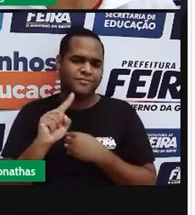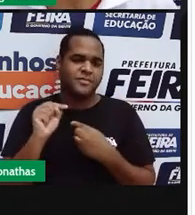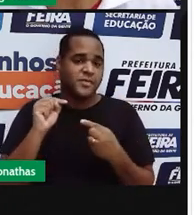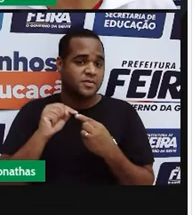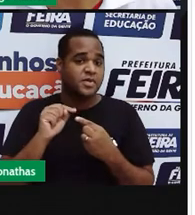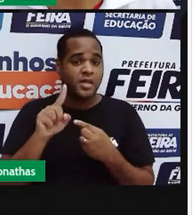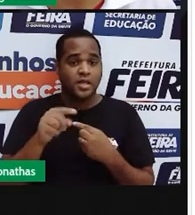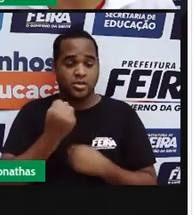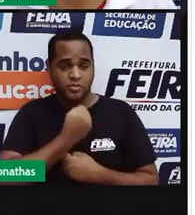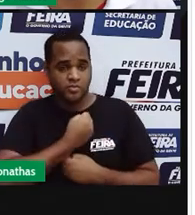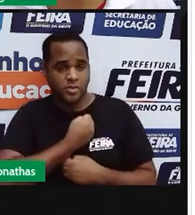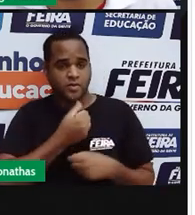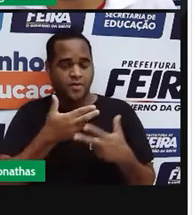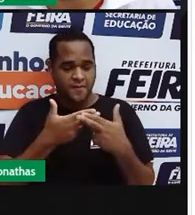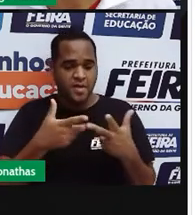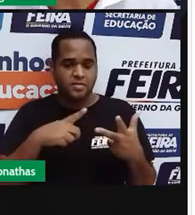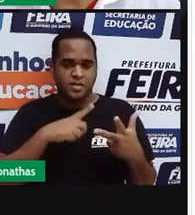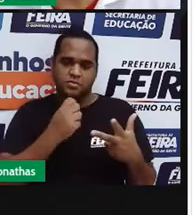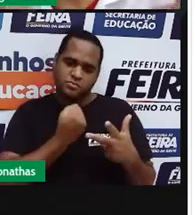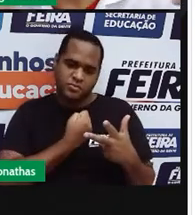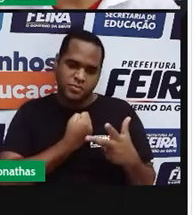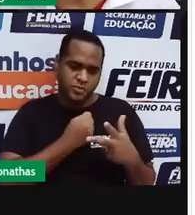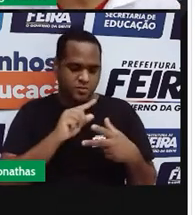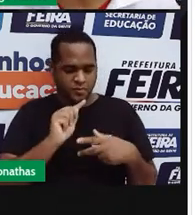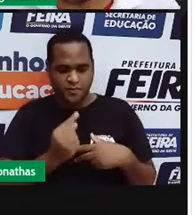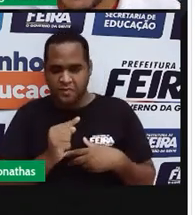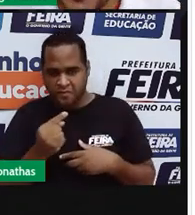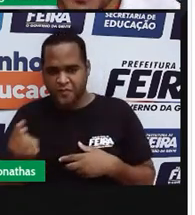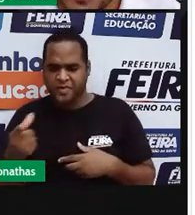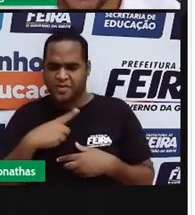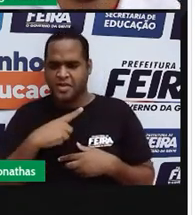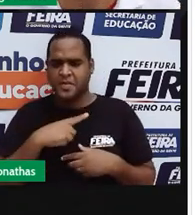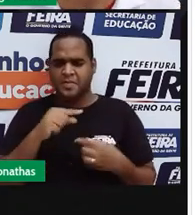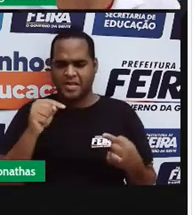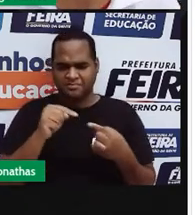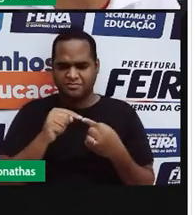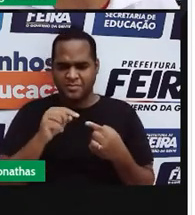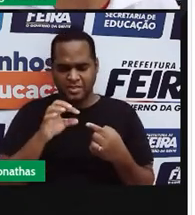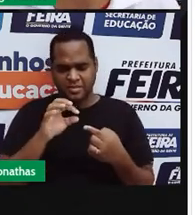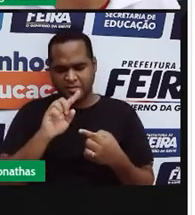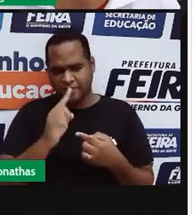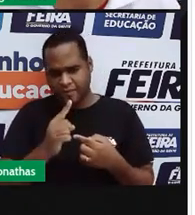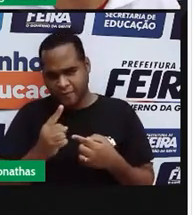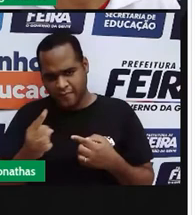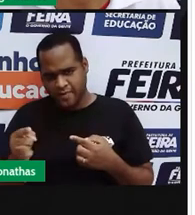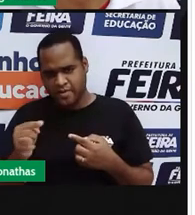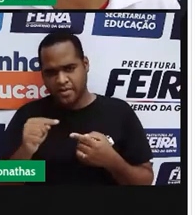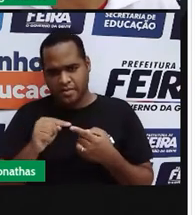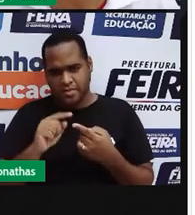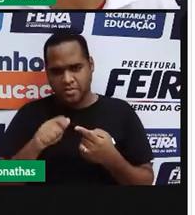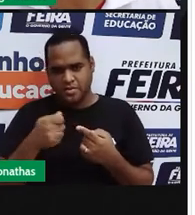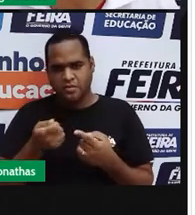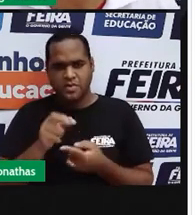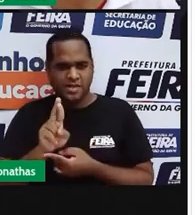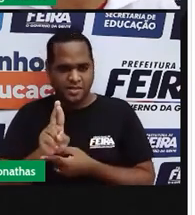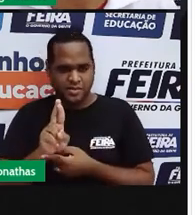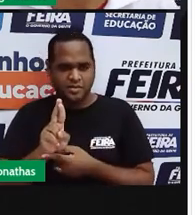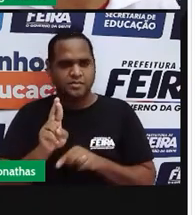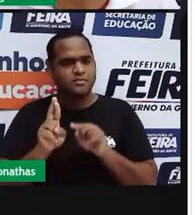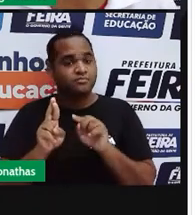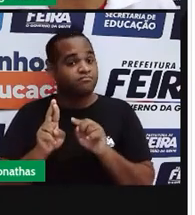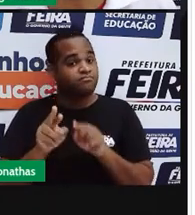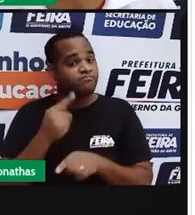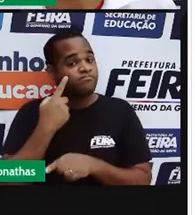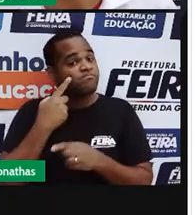que tem vírgula mas não é racional. Mas uma grande parte que tem vírgula é racional e a gente